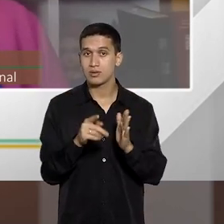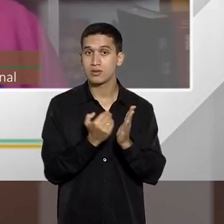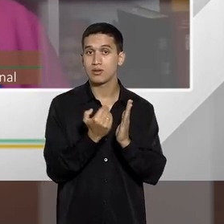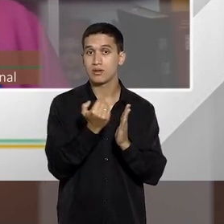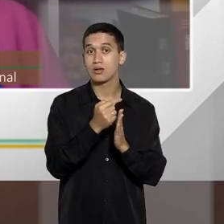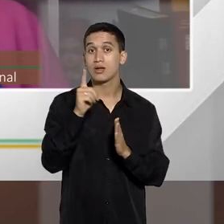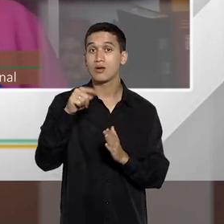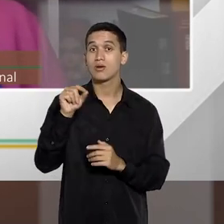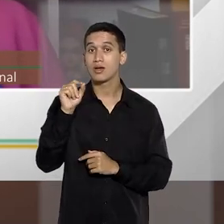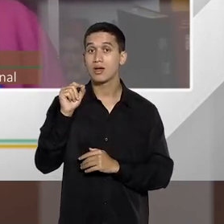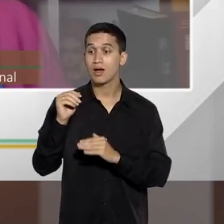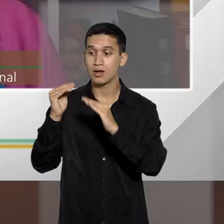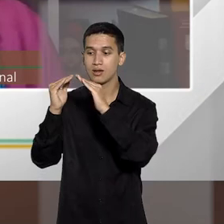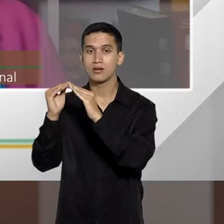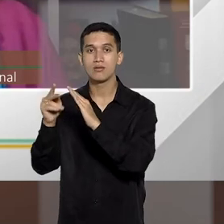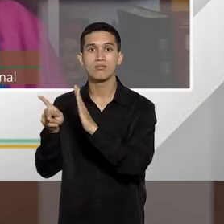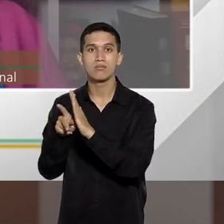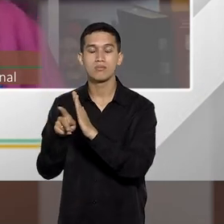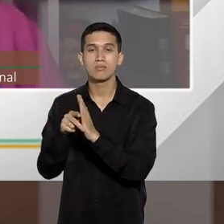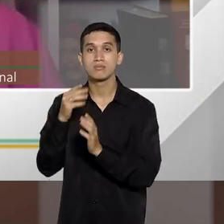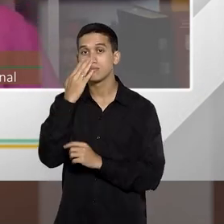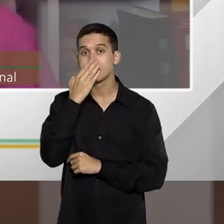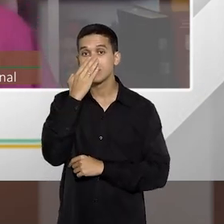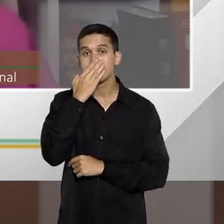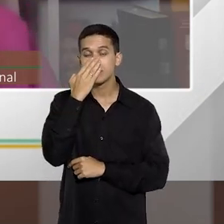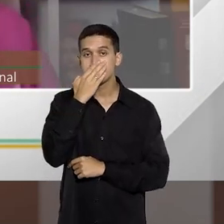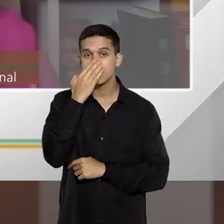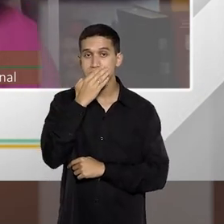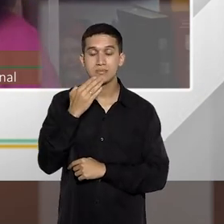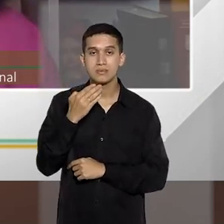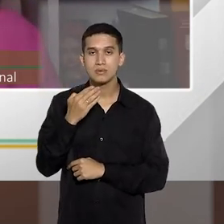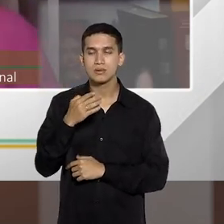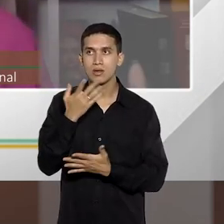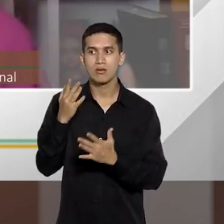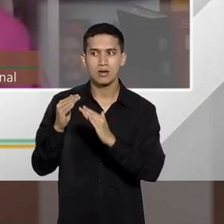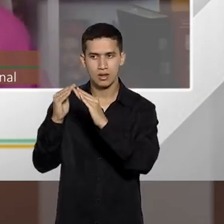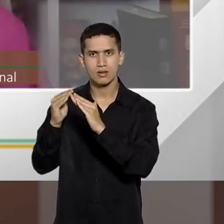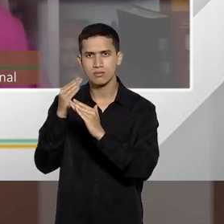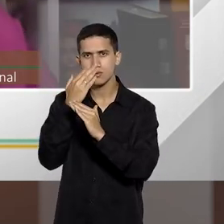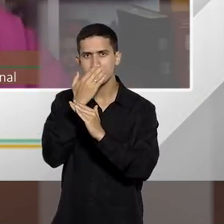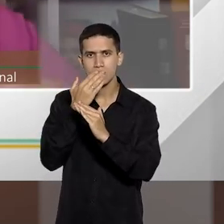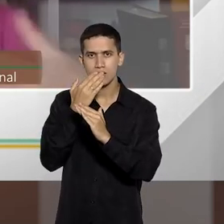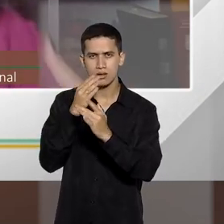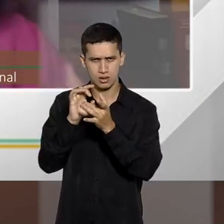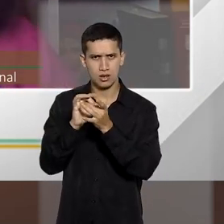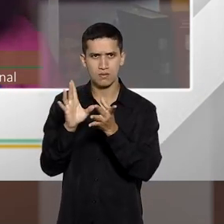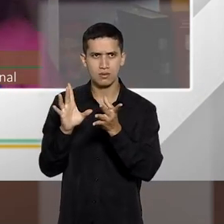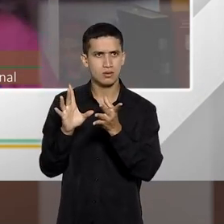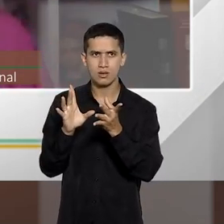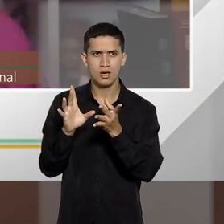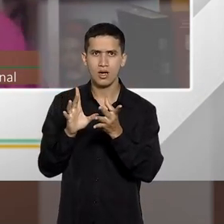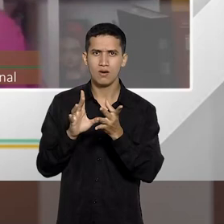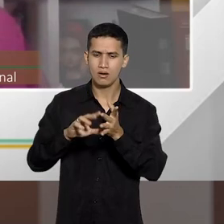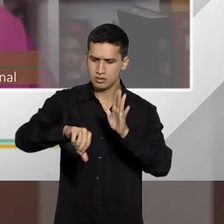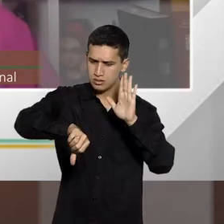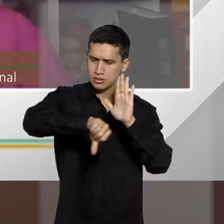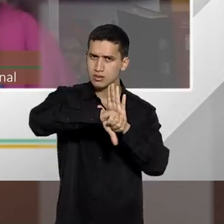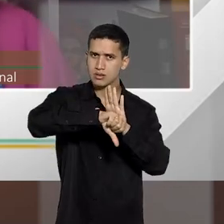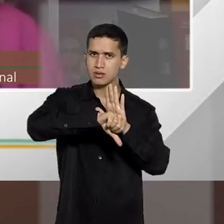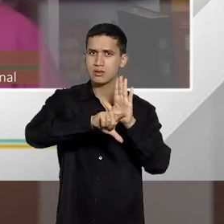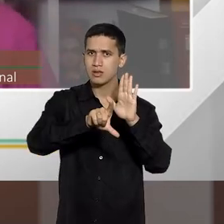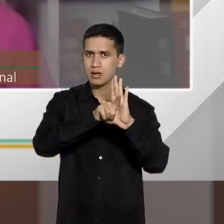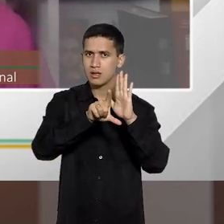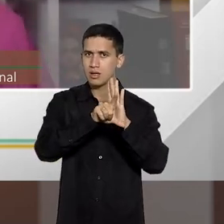casa de prostituição. Então, casa de prostituição, gente, é crime, então ainda está prevista no Código